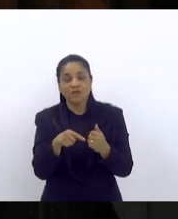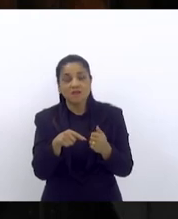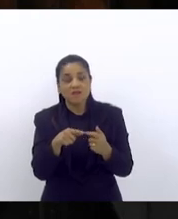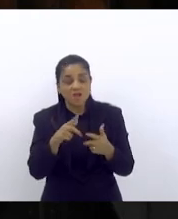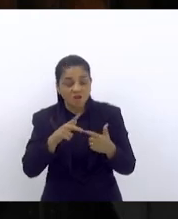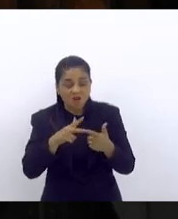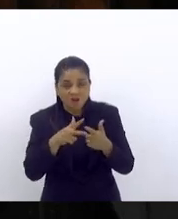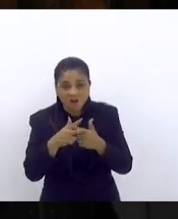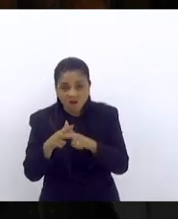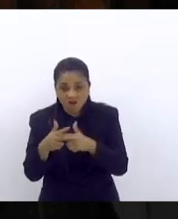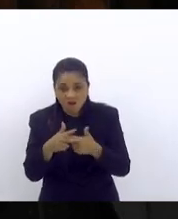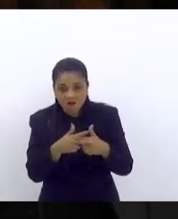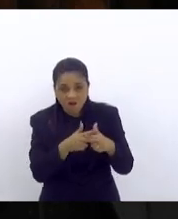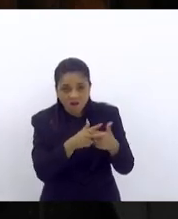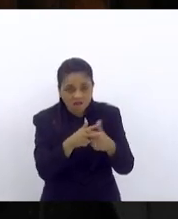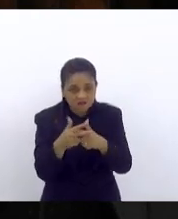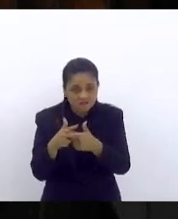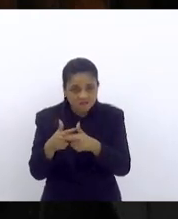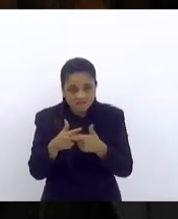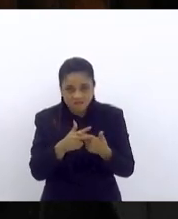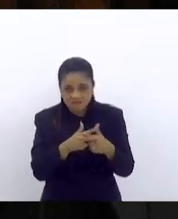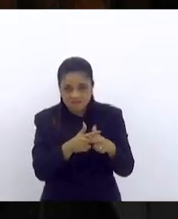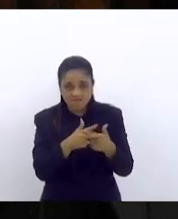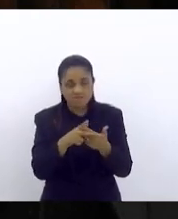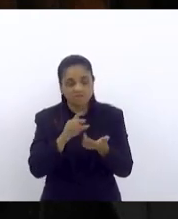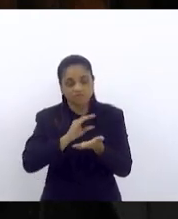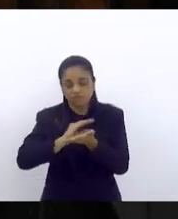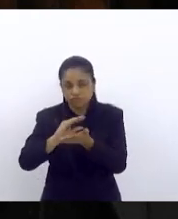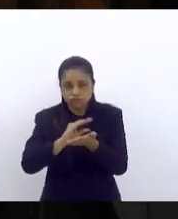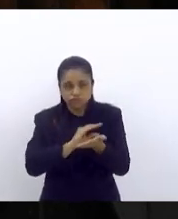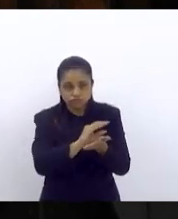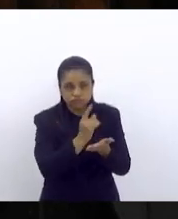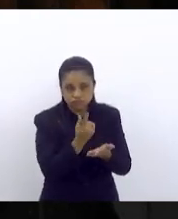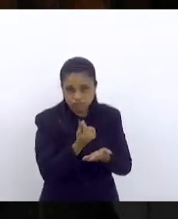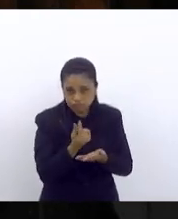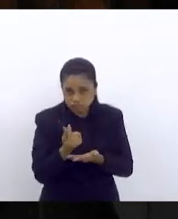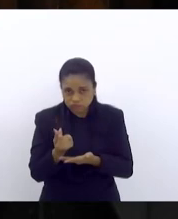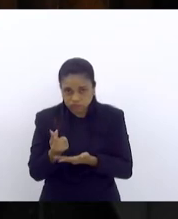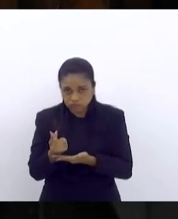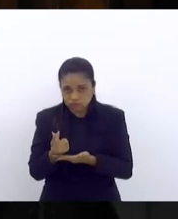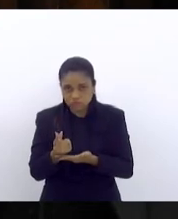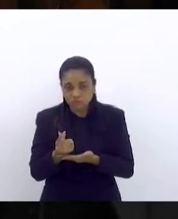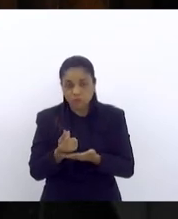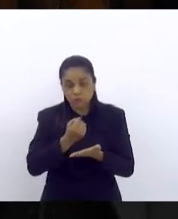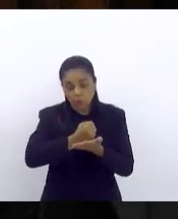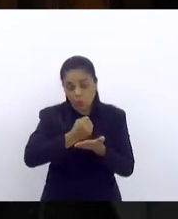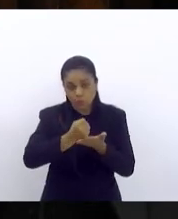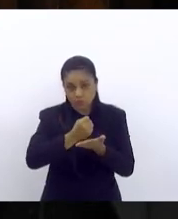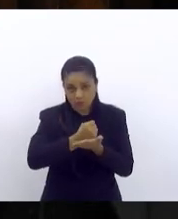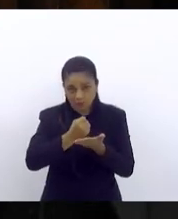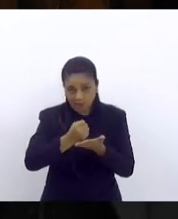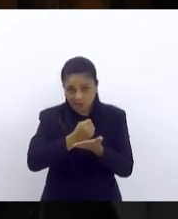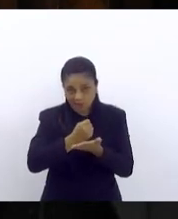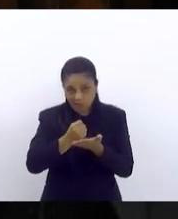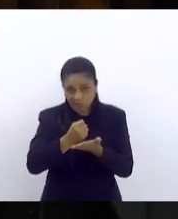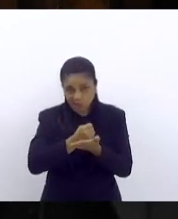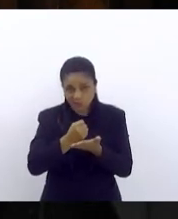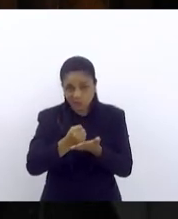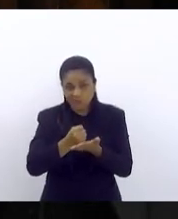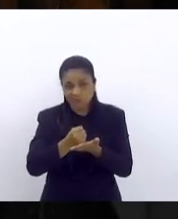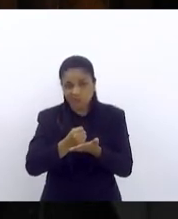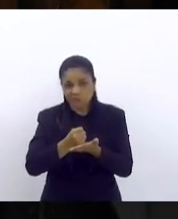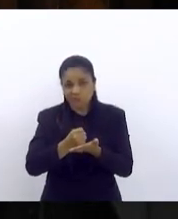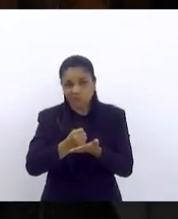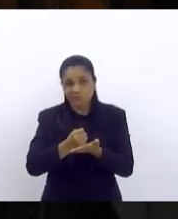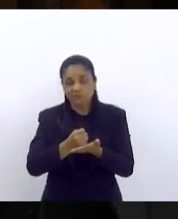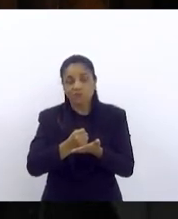correções monetárias do contrato pelo índice